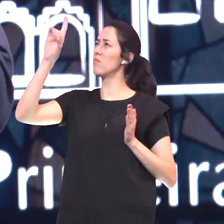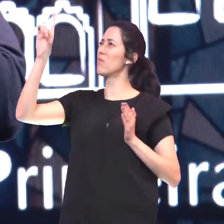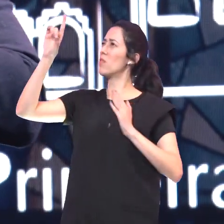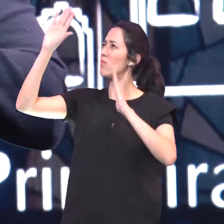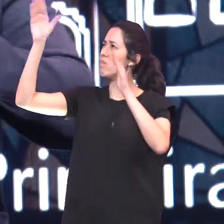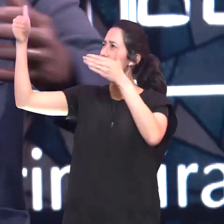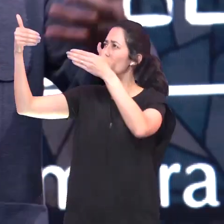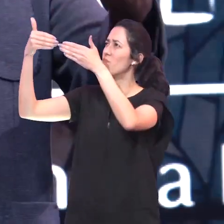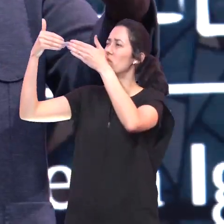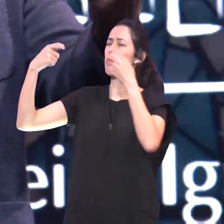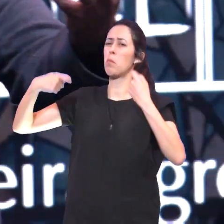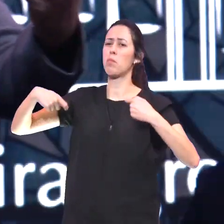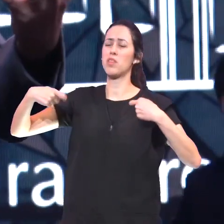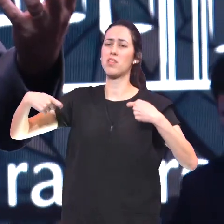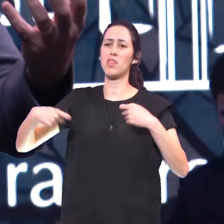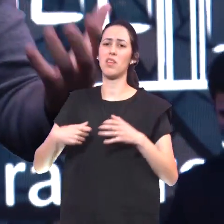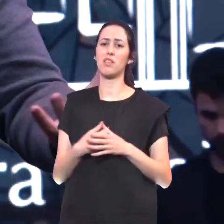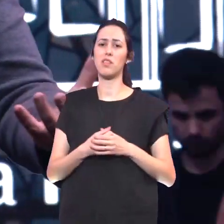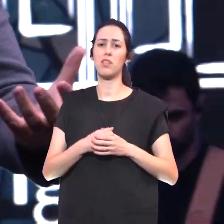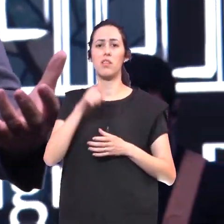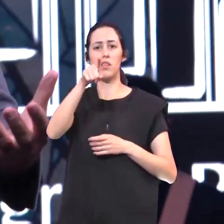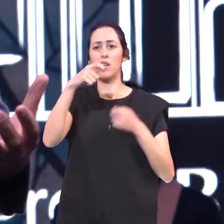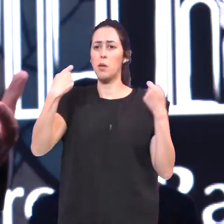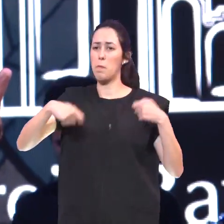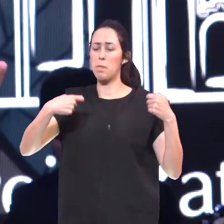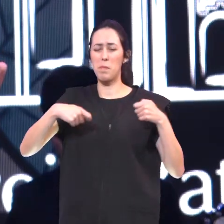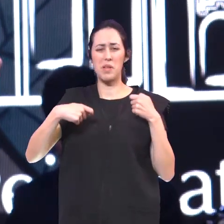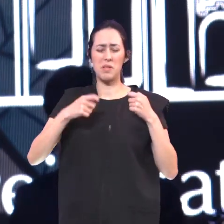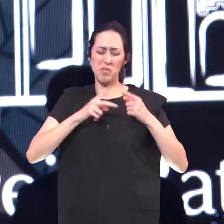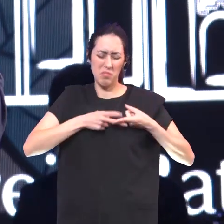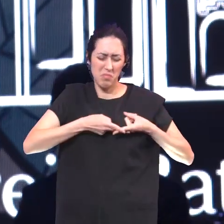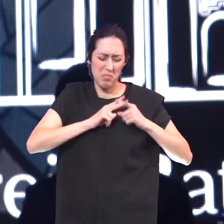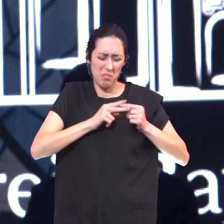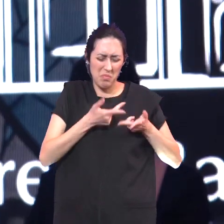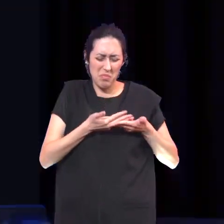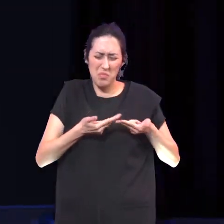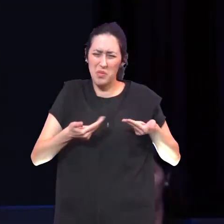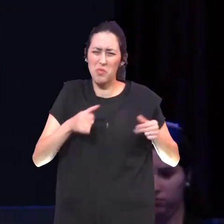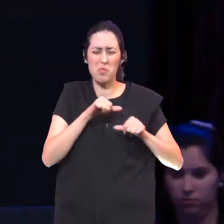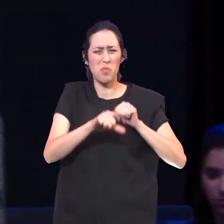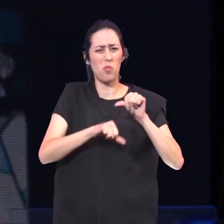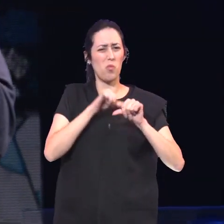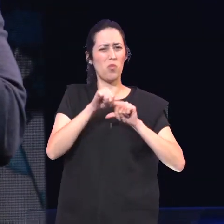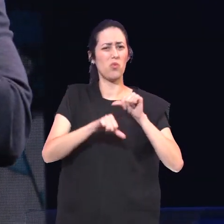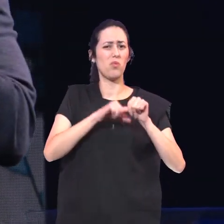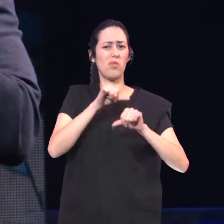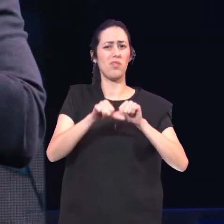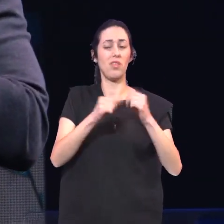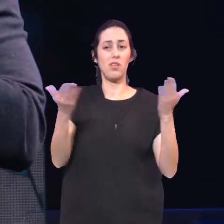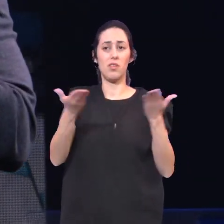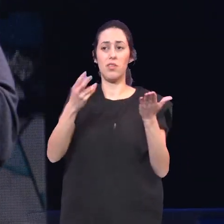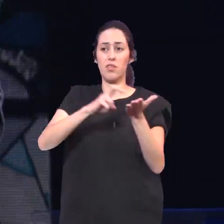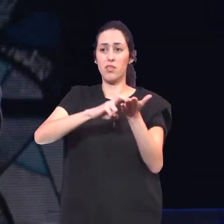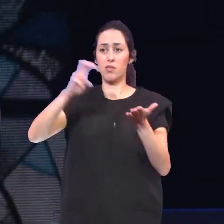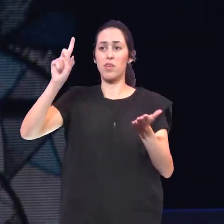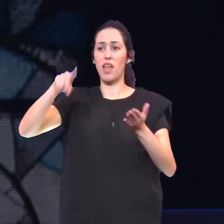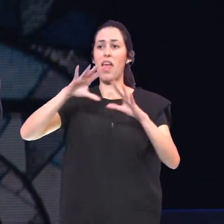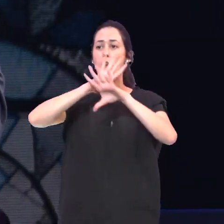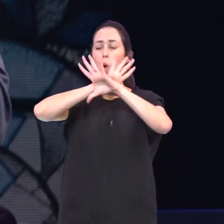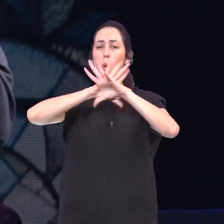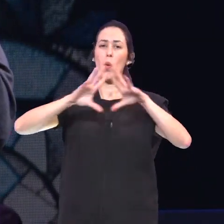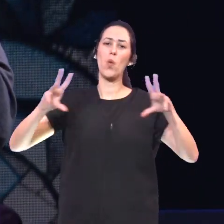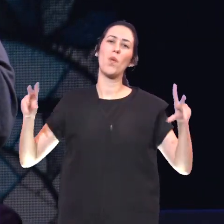Essa manhã É uma manhã De conserto Esta manhã É uma manhã De cura